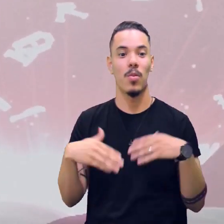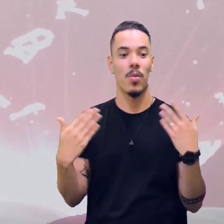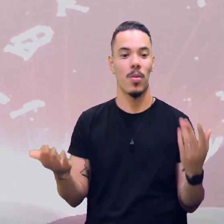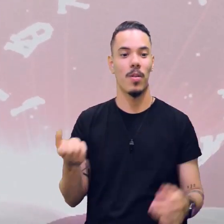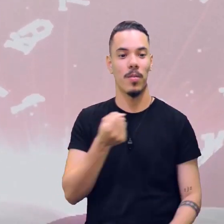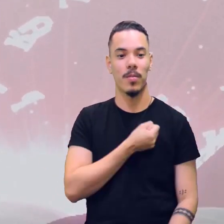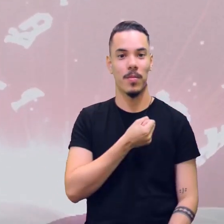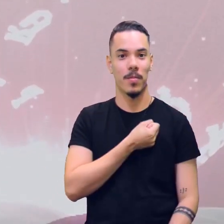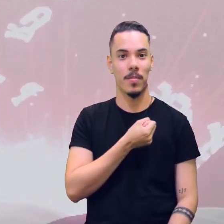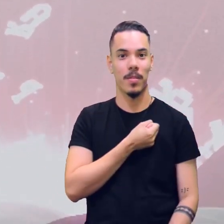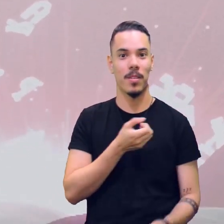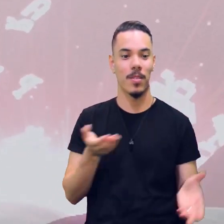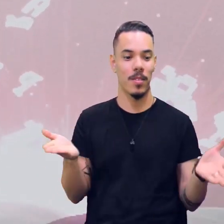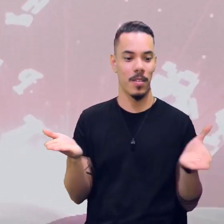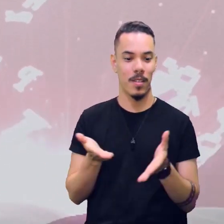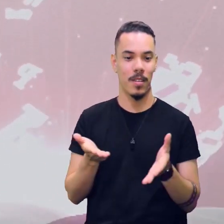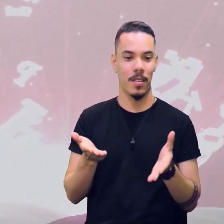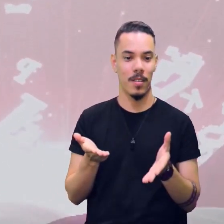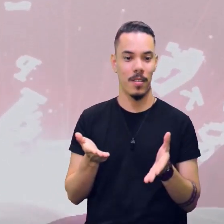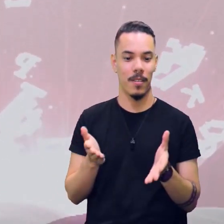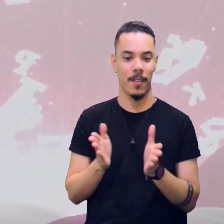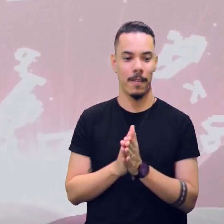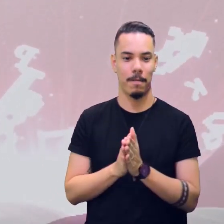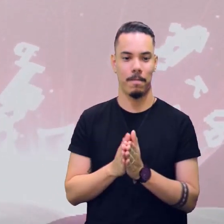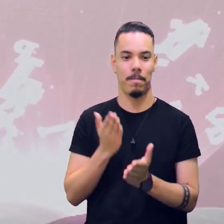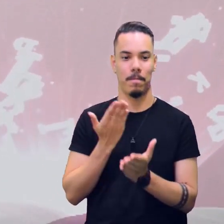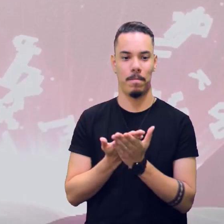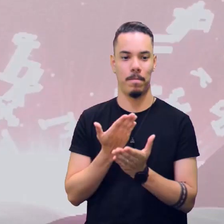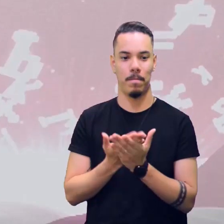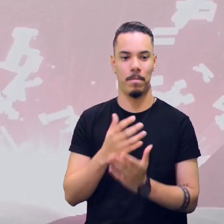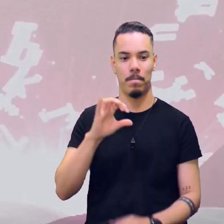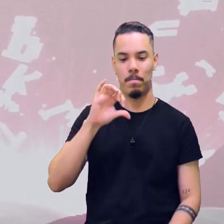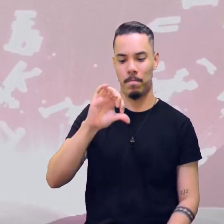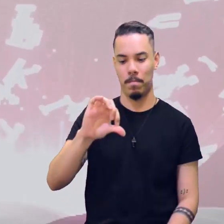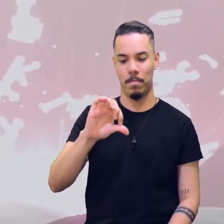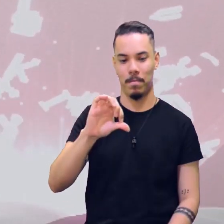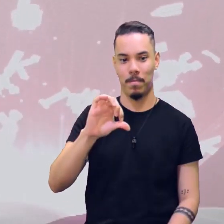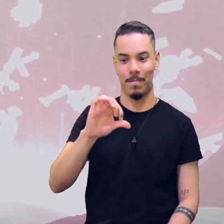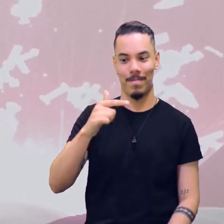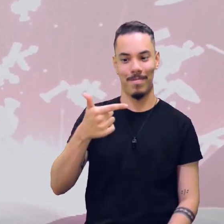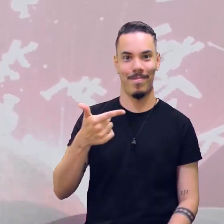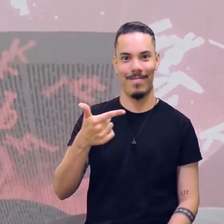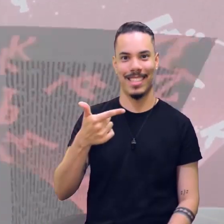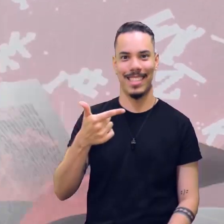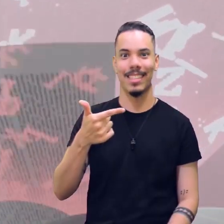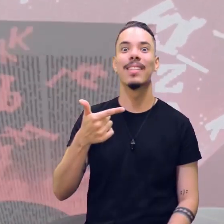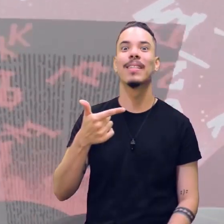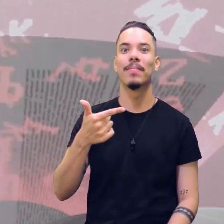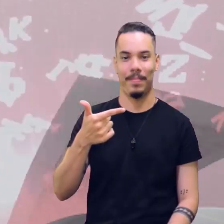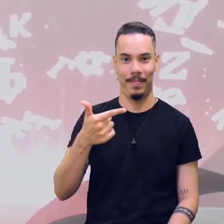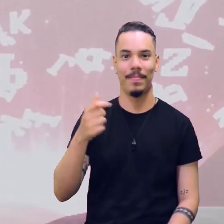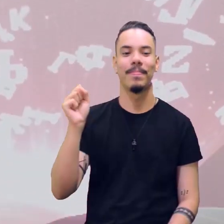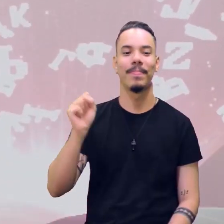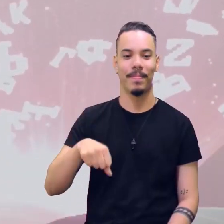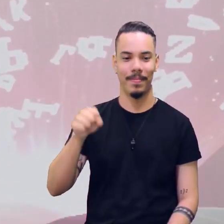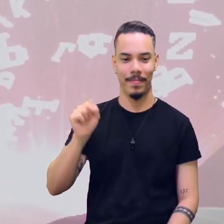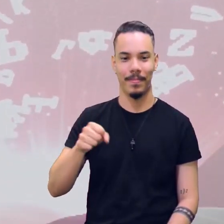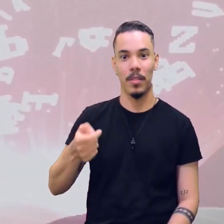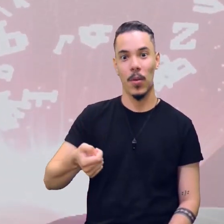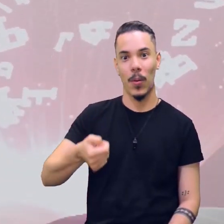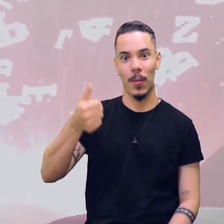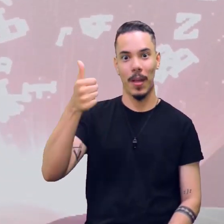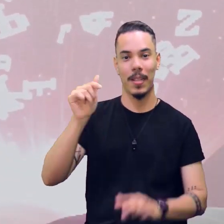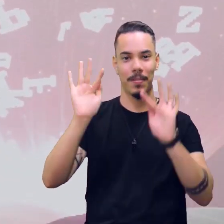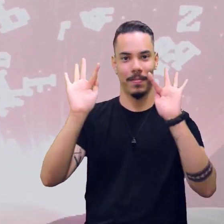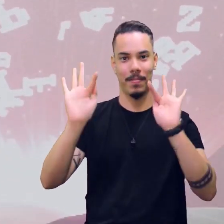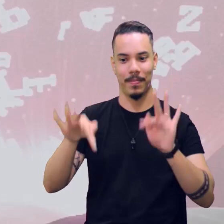A numeração de hoje, que aula é esta, Amadinha? Aula 92. É, Amadinho. Quase